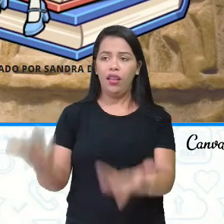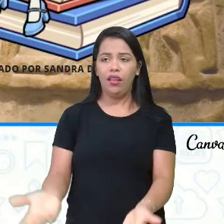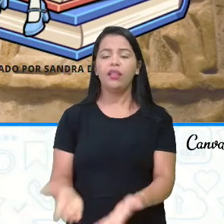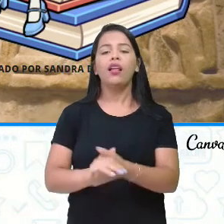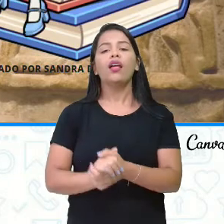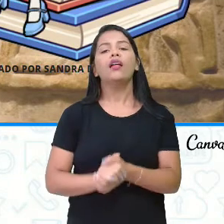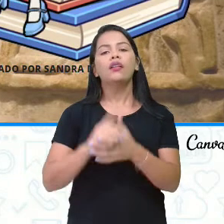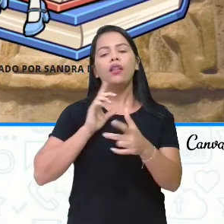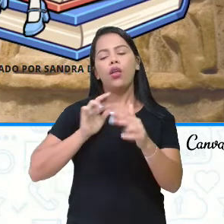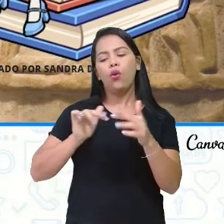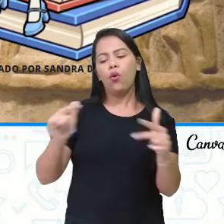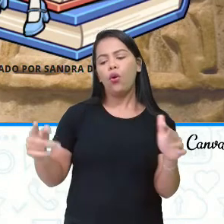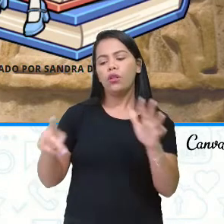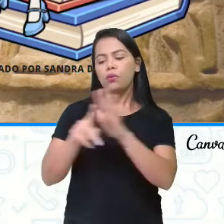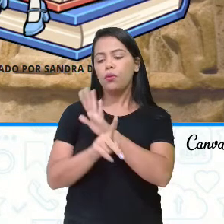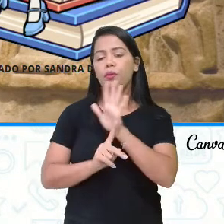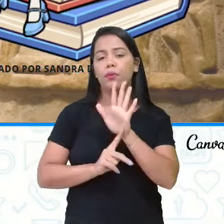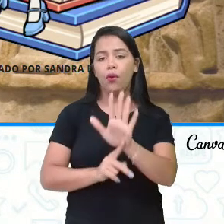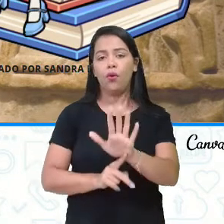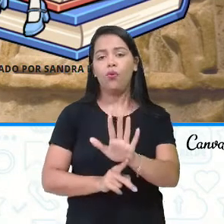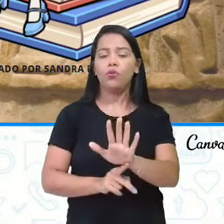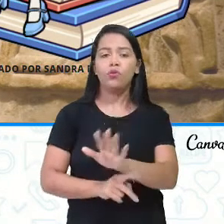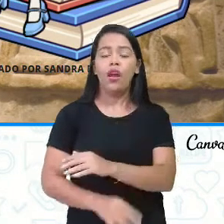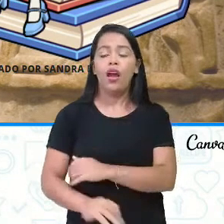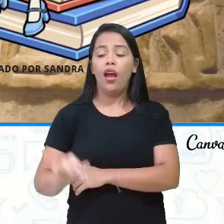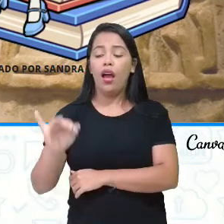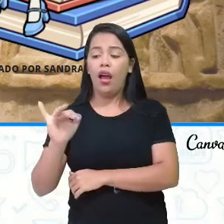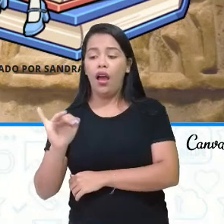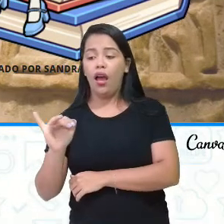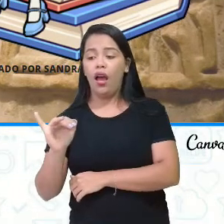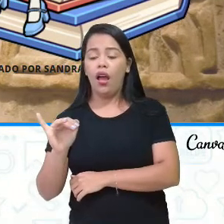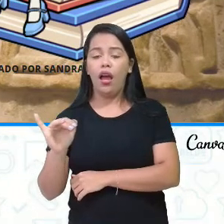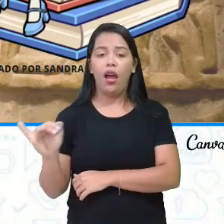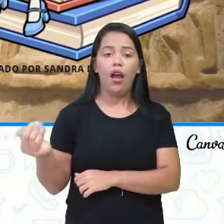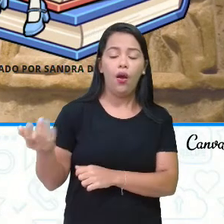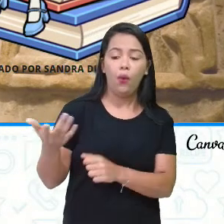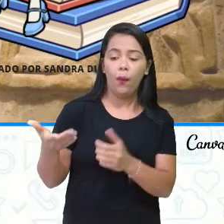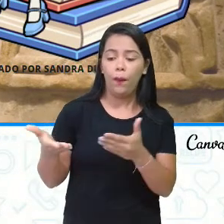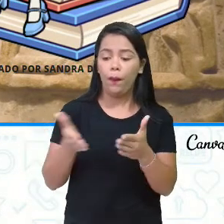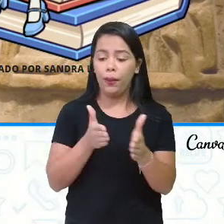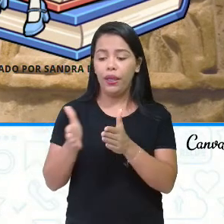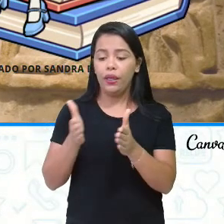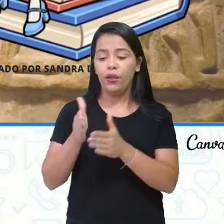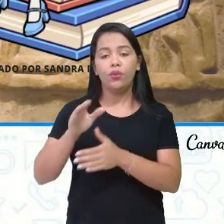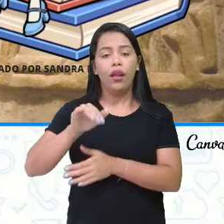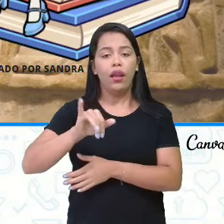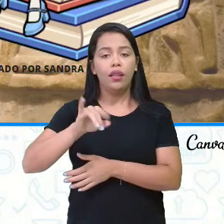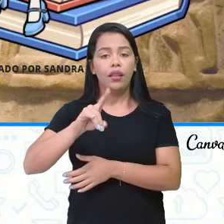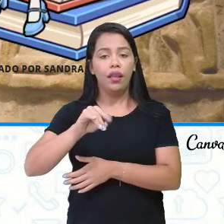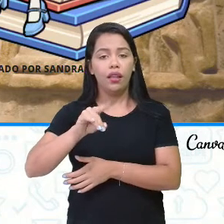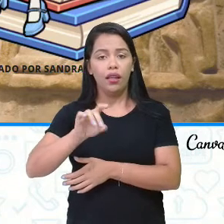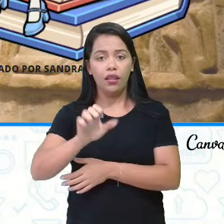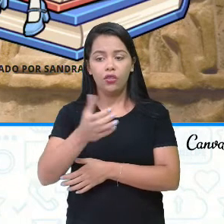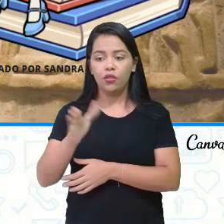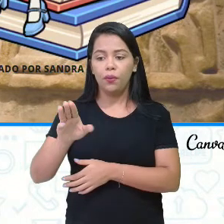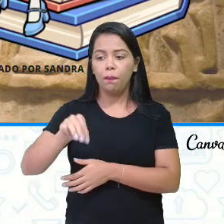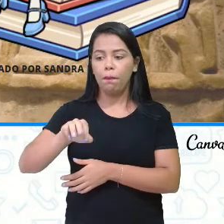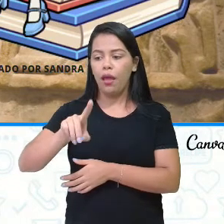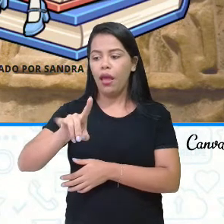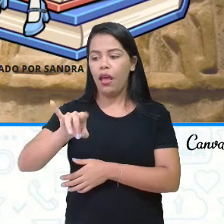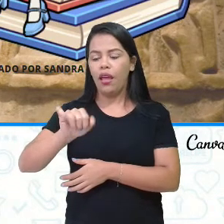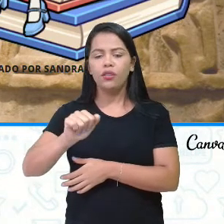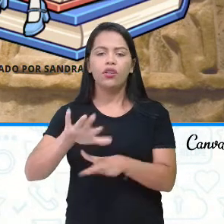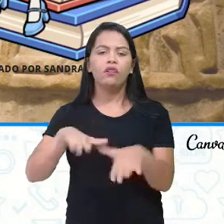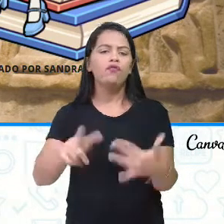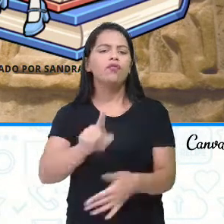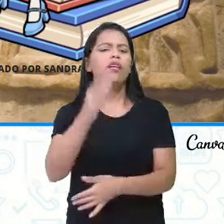ferramentas que remontam à Idade da Pedra foram descobertos lá no Catar. Vê que interessante, né? E aí, será que você em casa